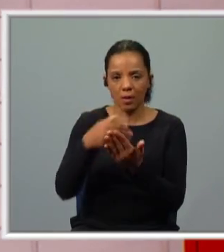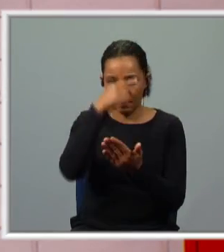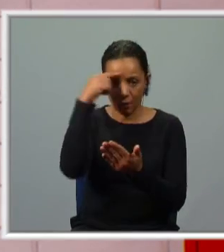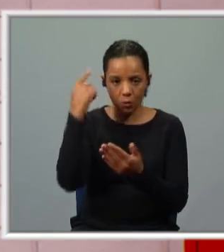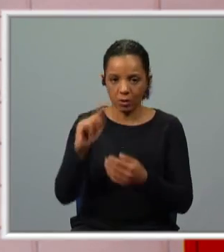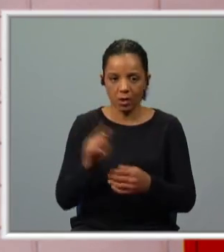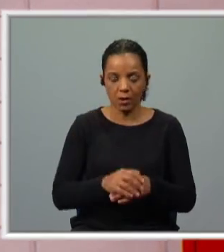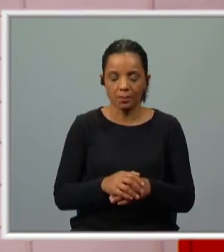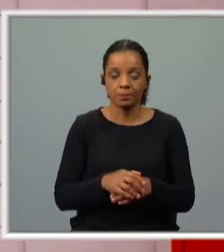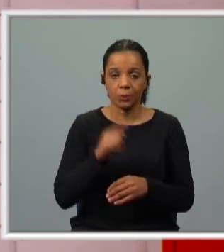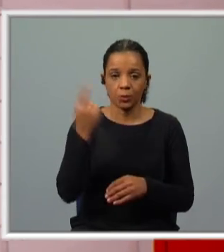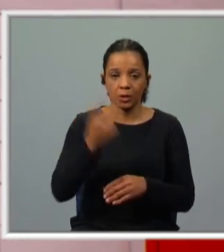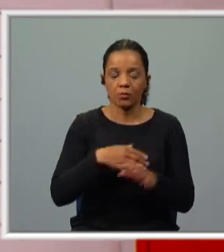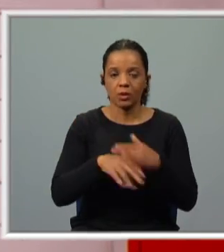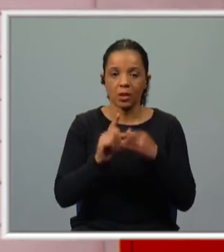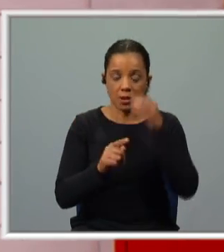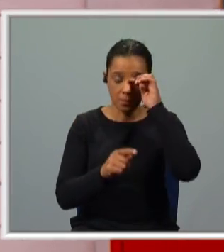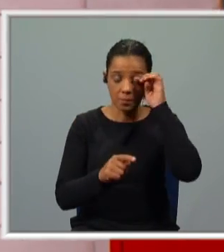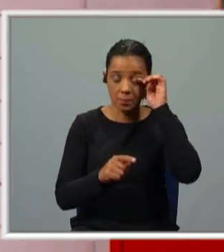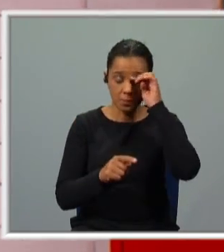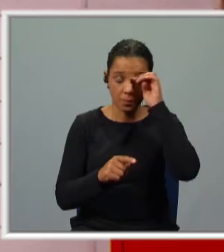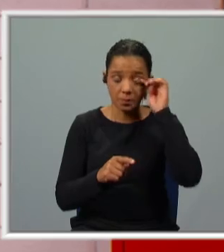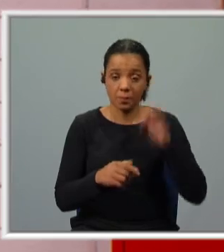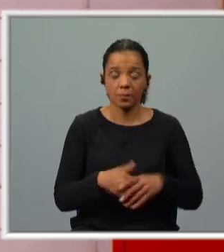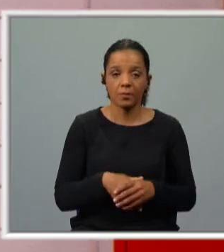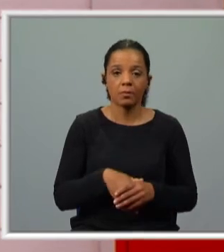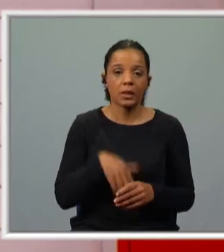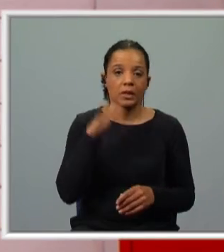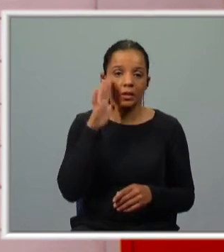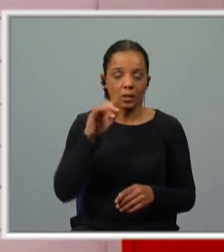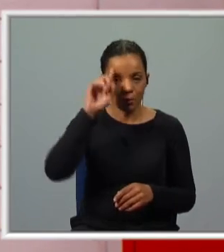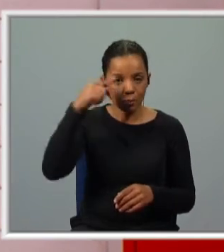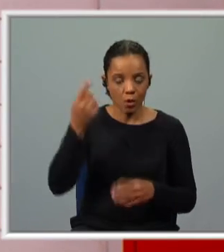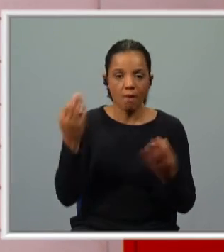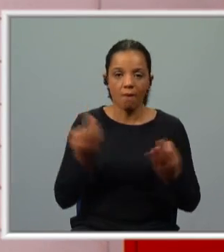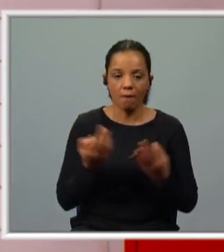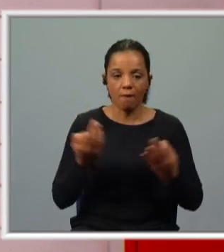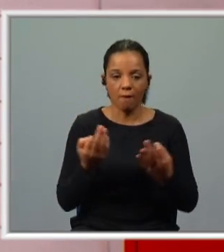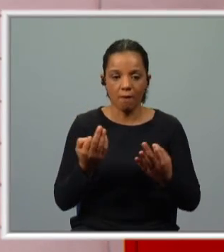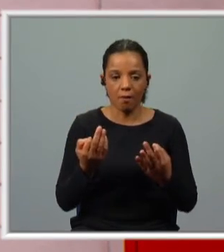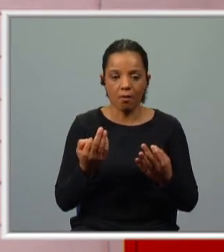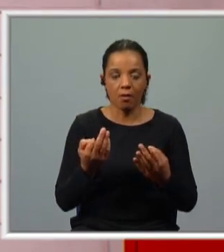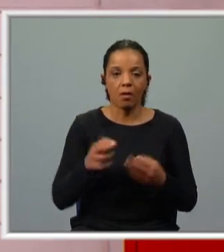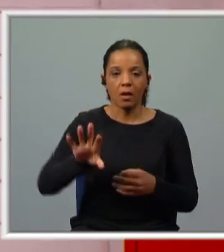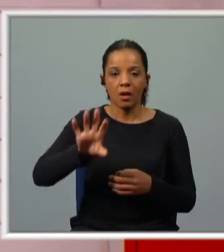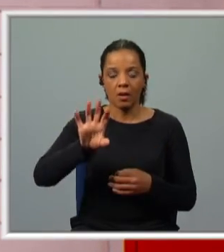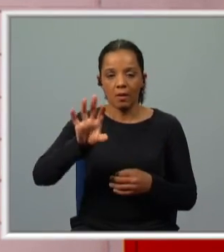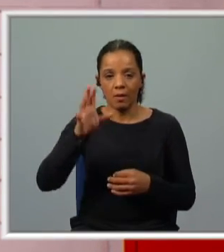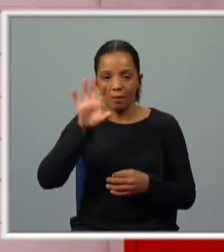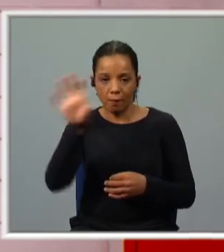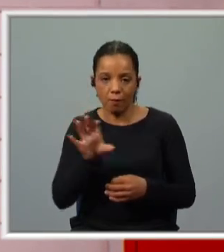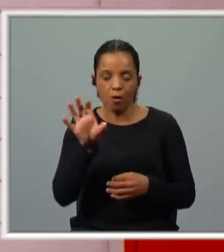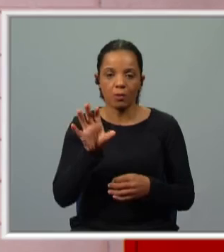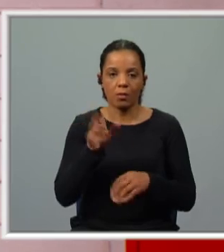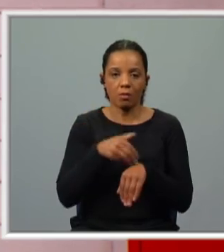vida. Aquilo que tu deves fazer é tentar saber, de facto, e sabê-los os tempos e modos verbais, mas